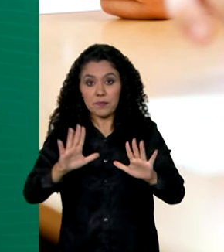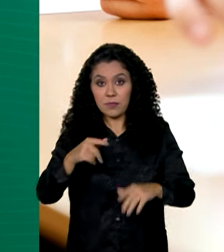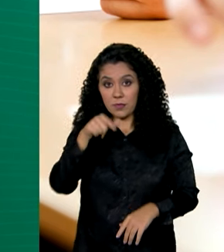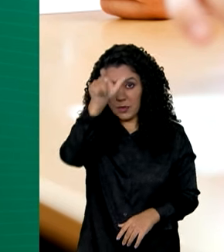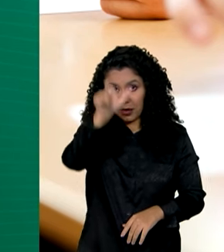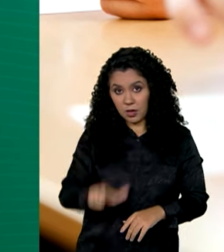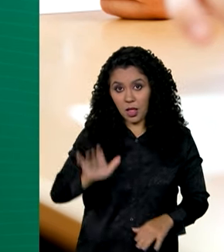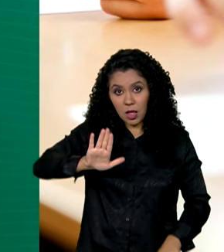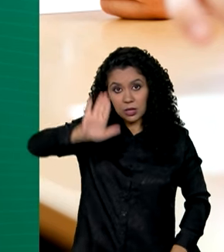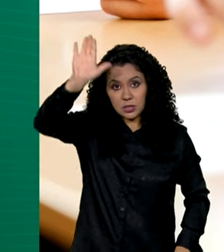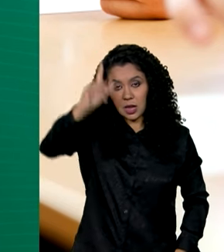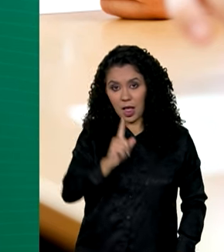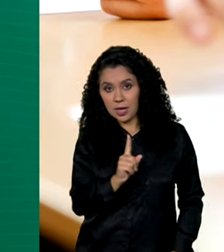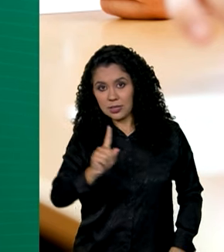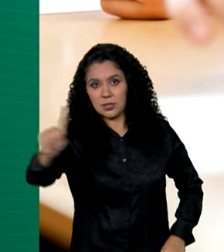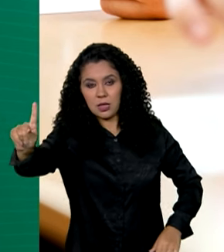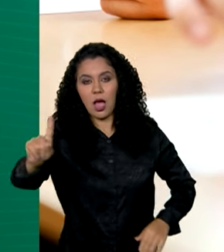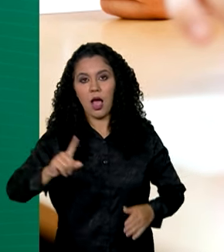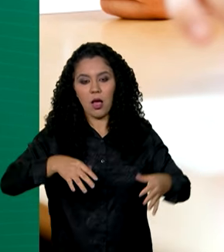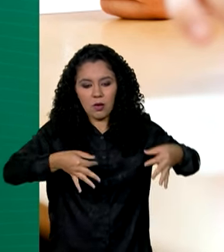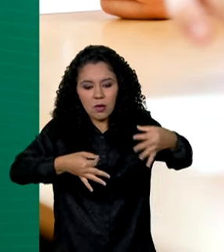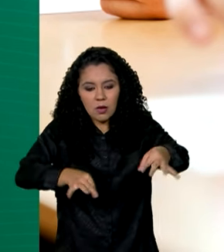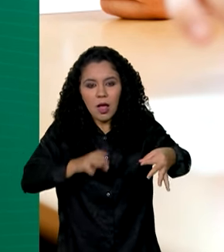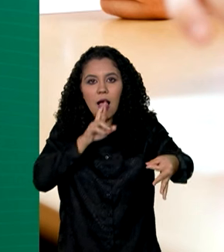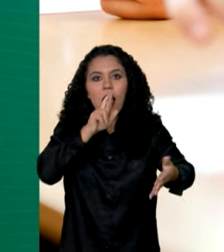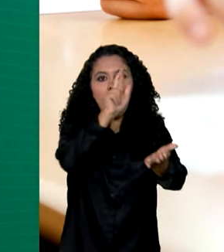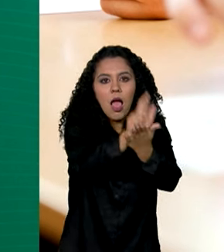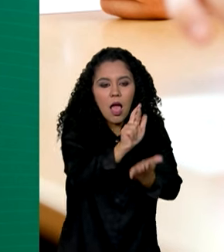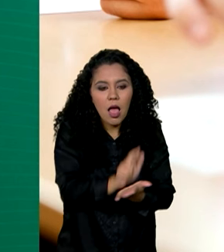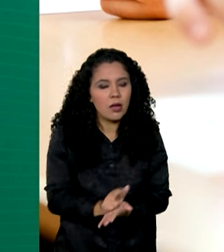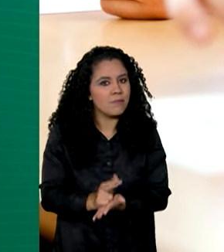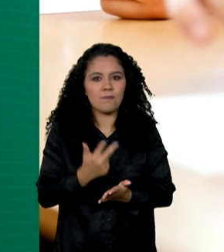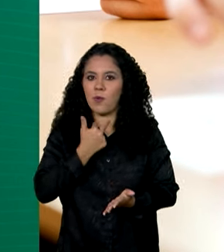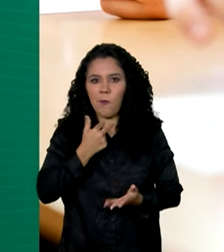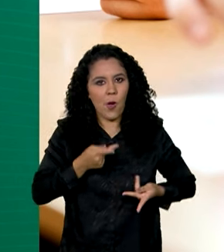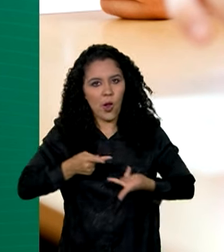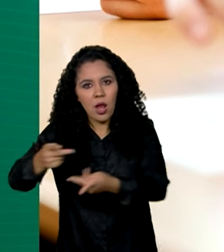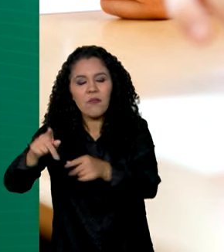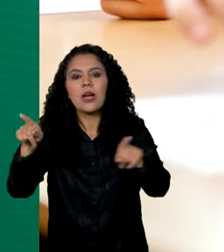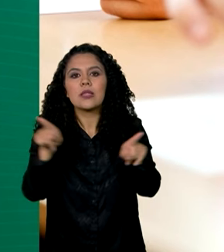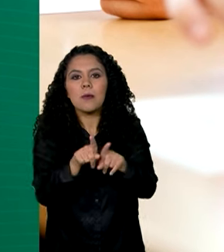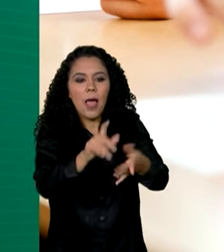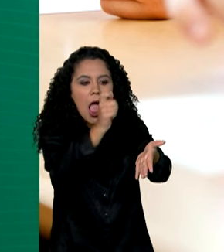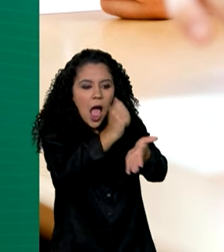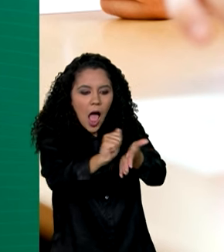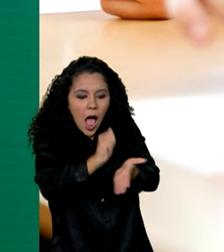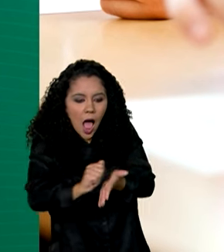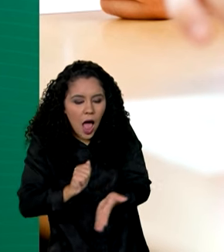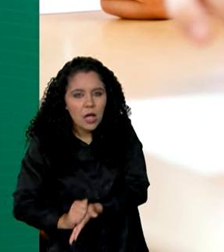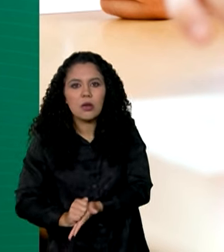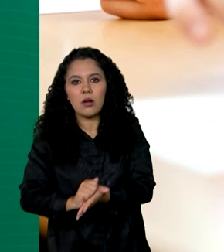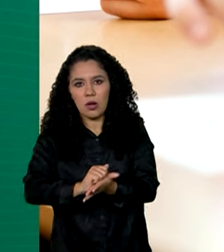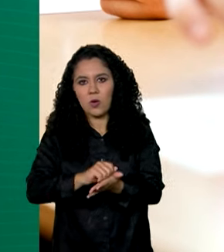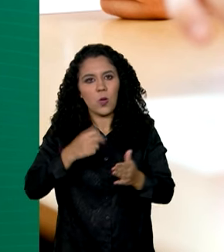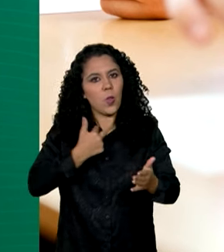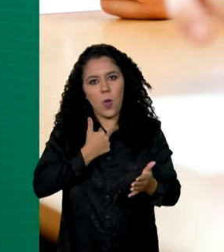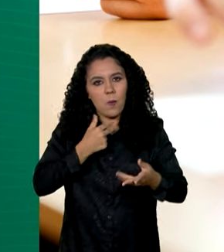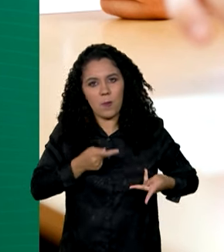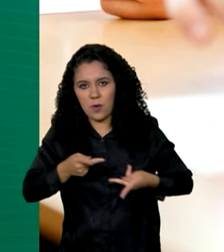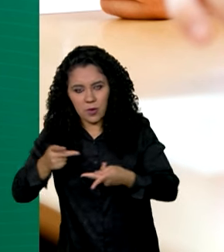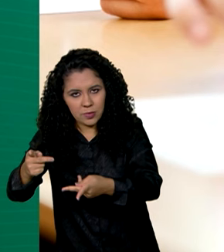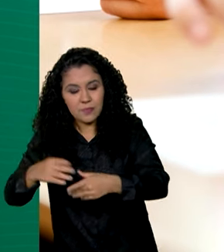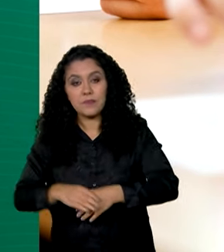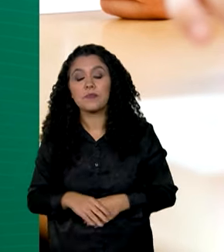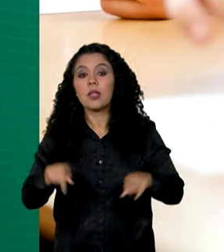o candidato não pode levar o caderno de respostas e nem fazer anotações do gabarito no cartão de confirmação.